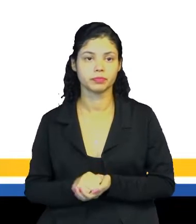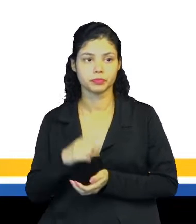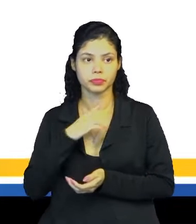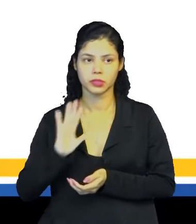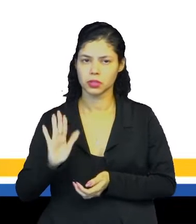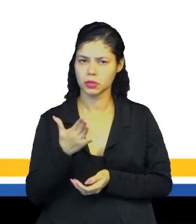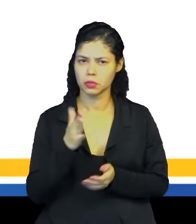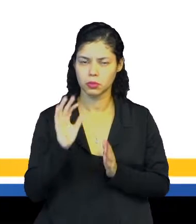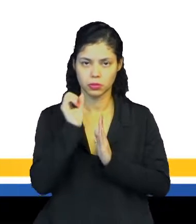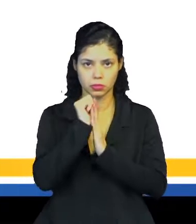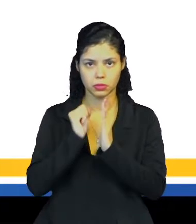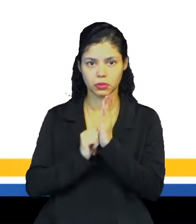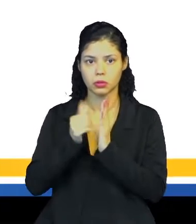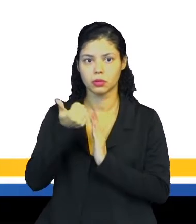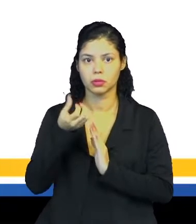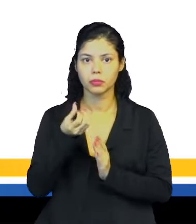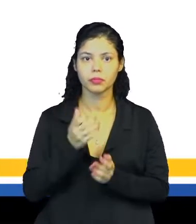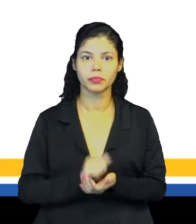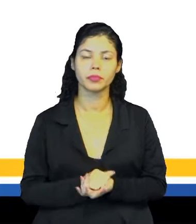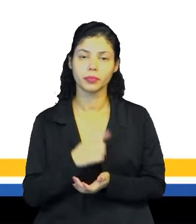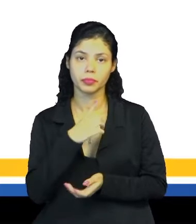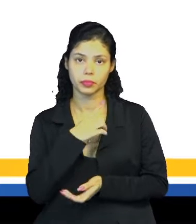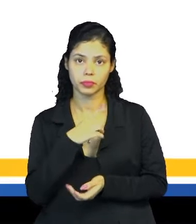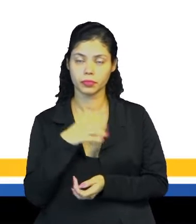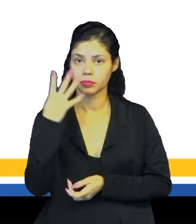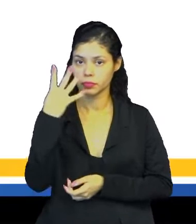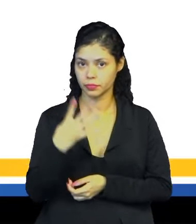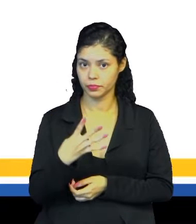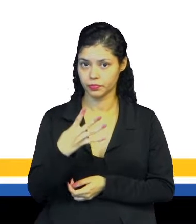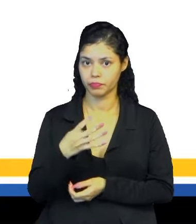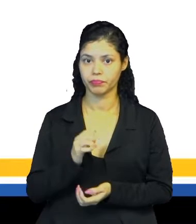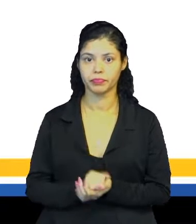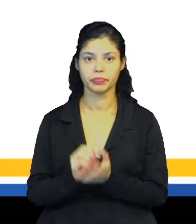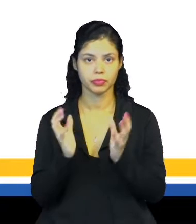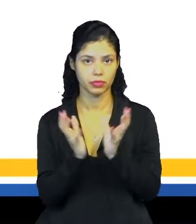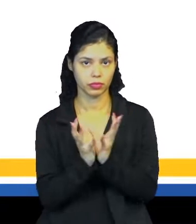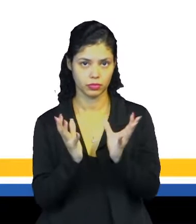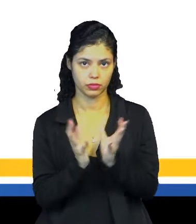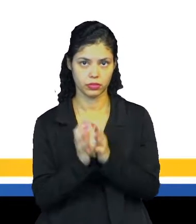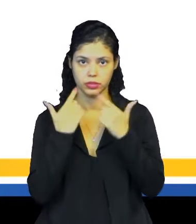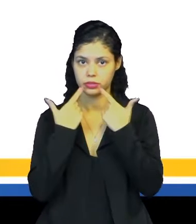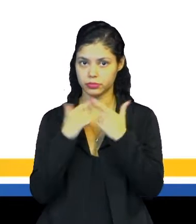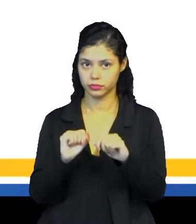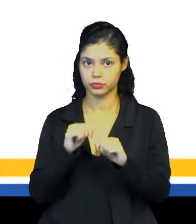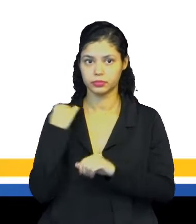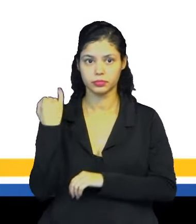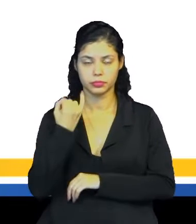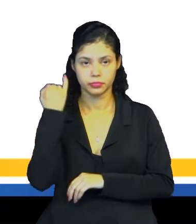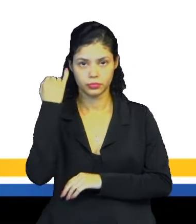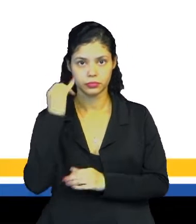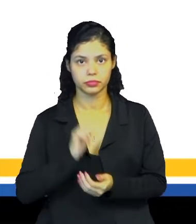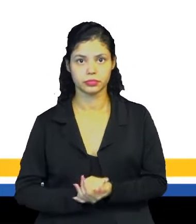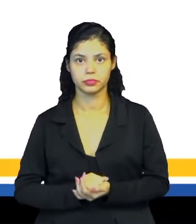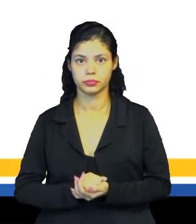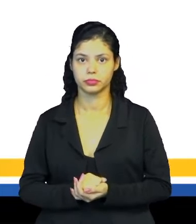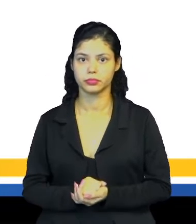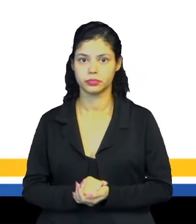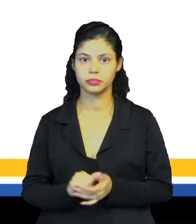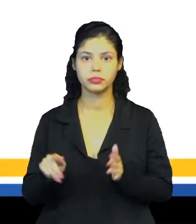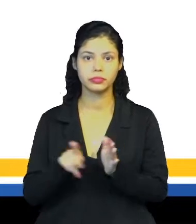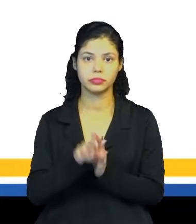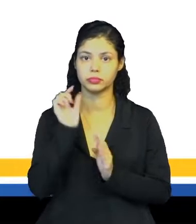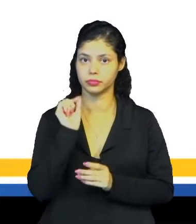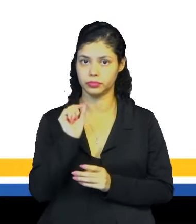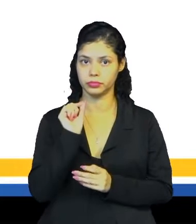no início do século XVI havia quatro agrupamentos linguísticos principais, né? Que